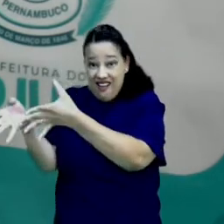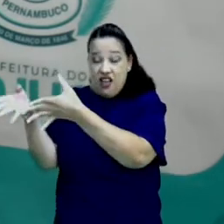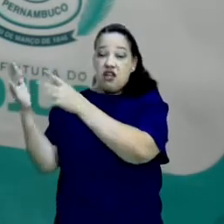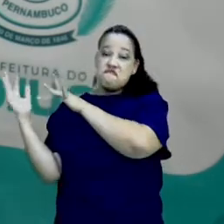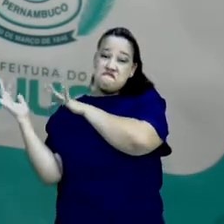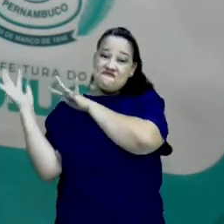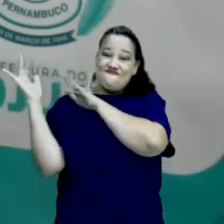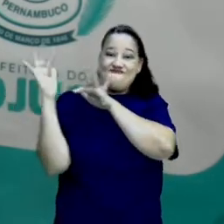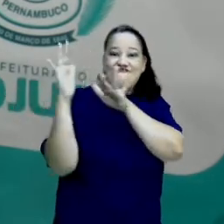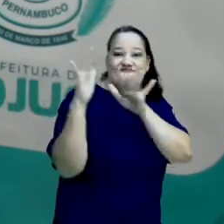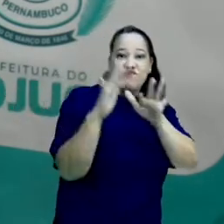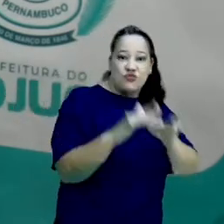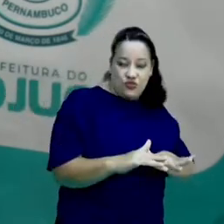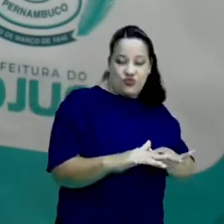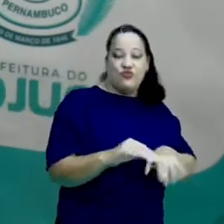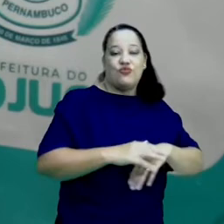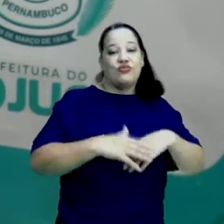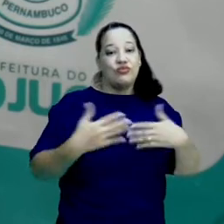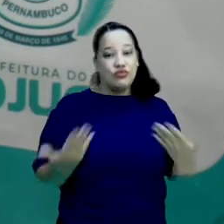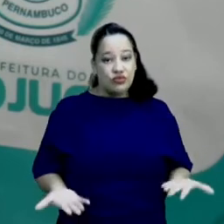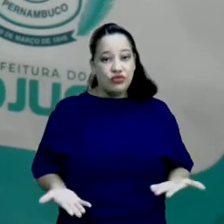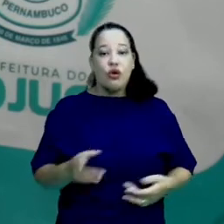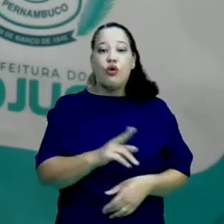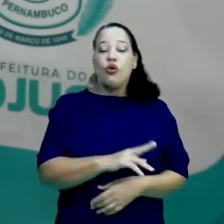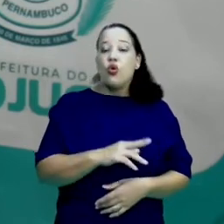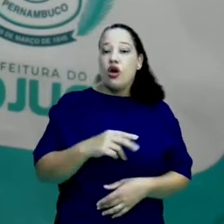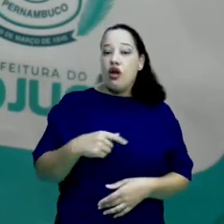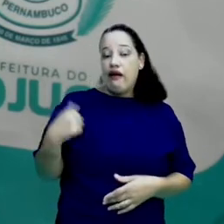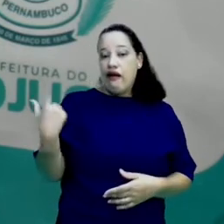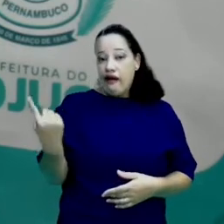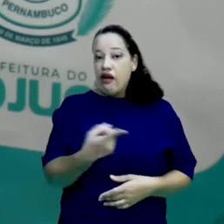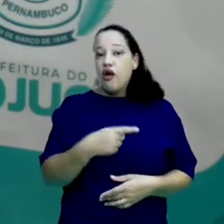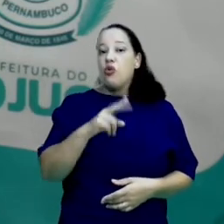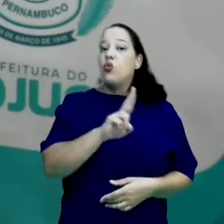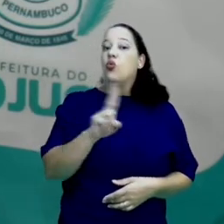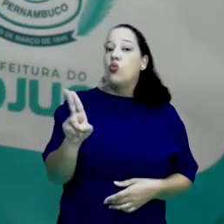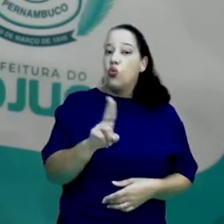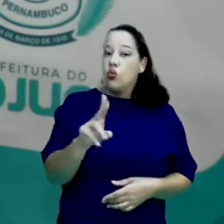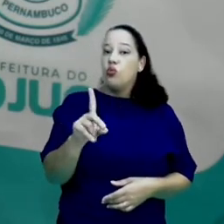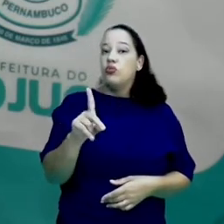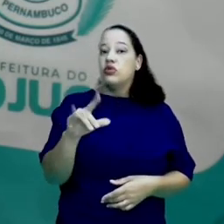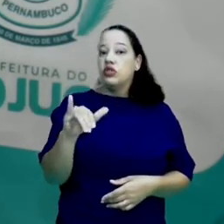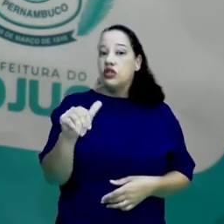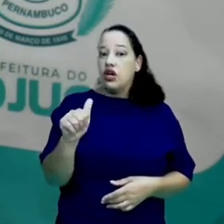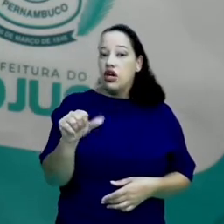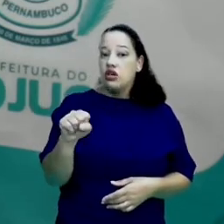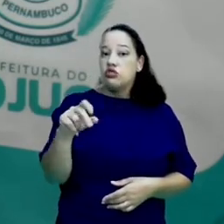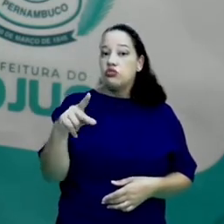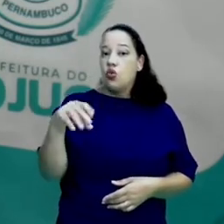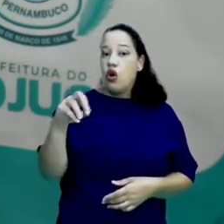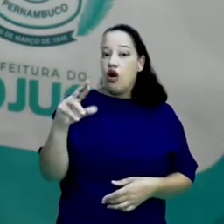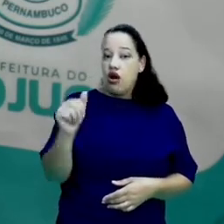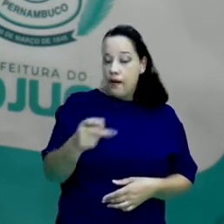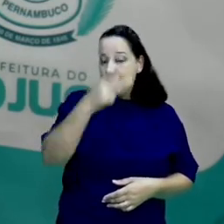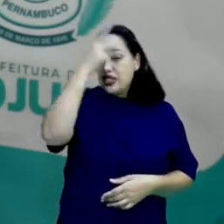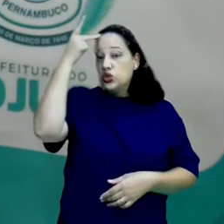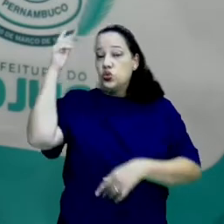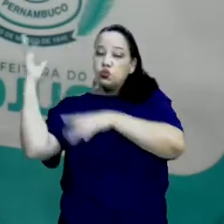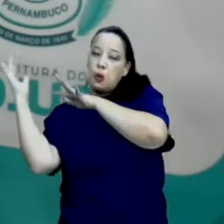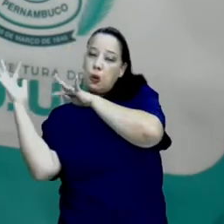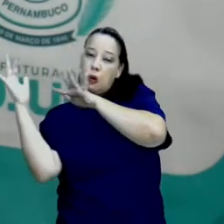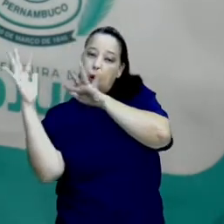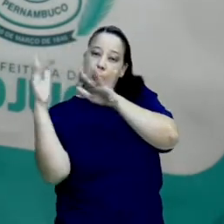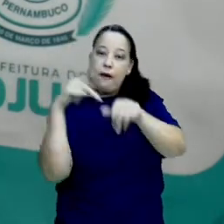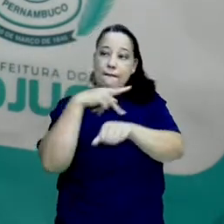esse processo foi entendido por diáspora, onde tem uma remoção em massa, no seu lugar de origem, para outros